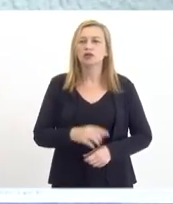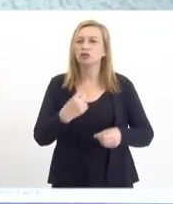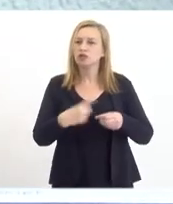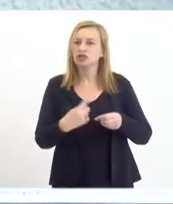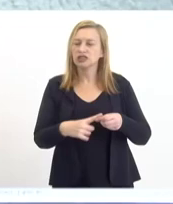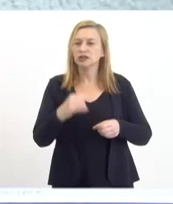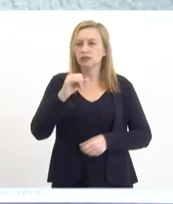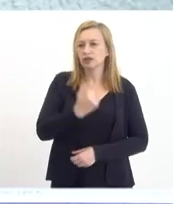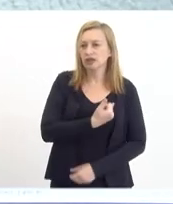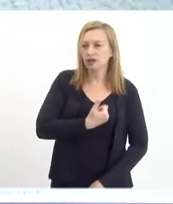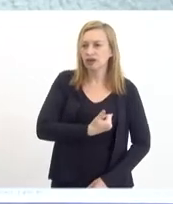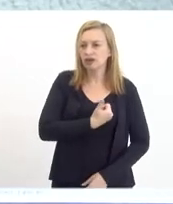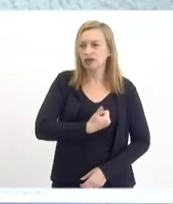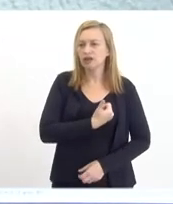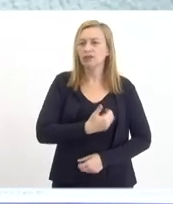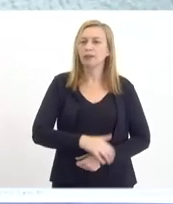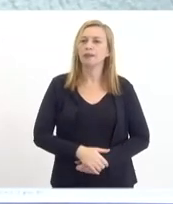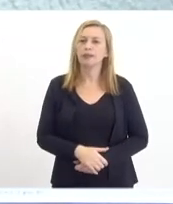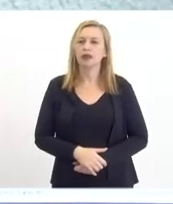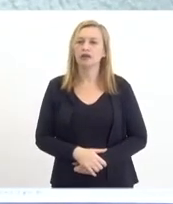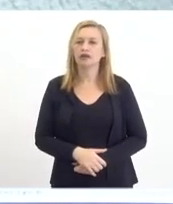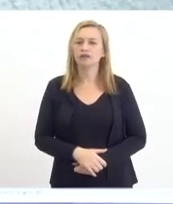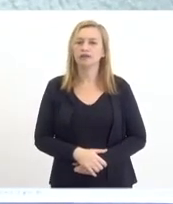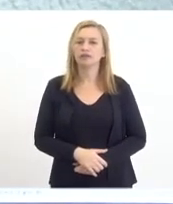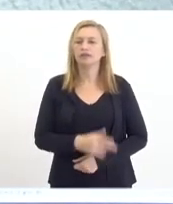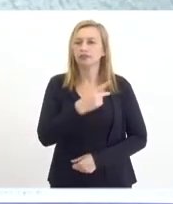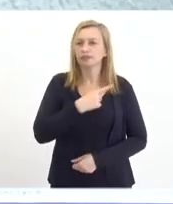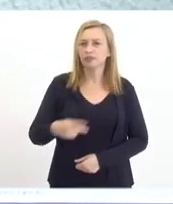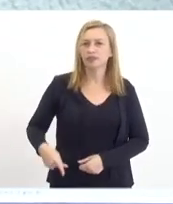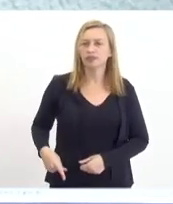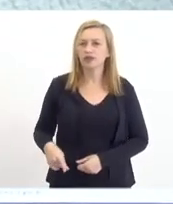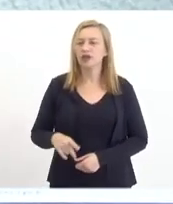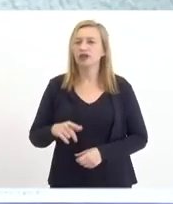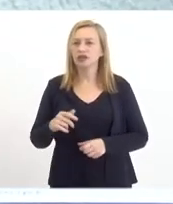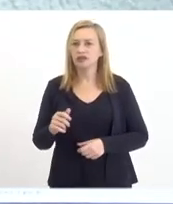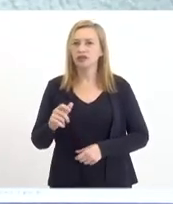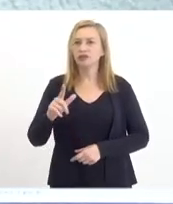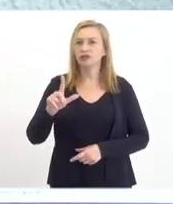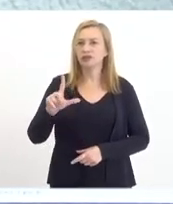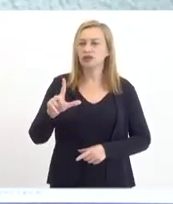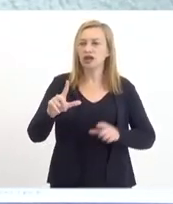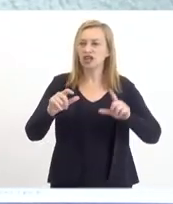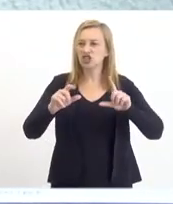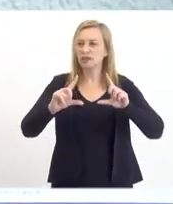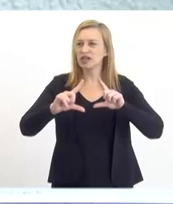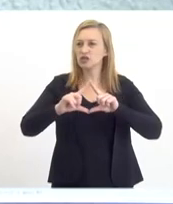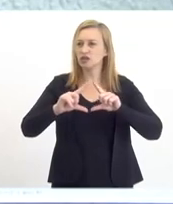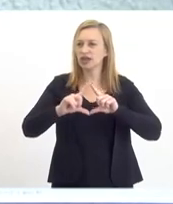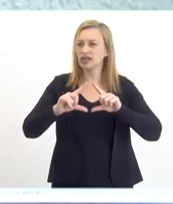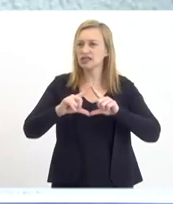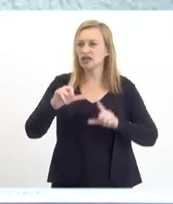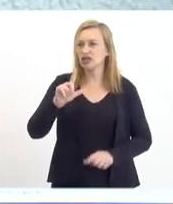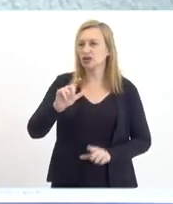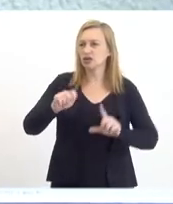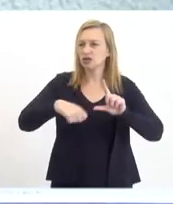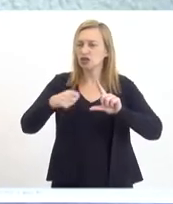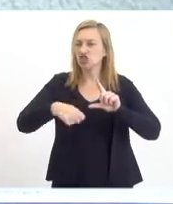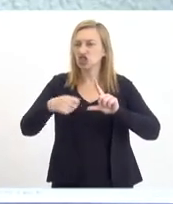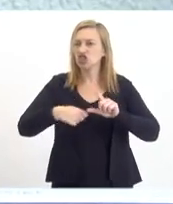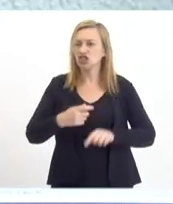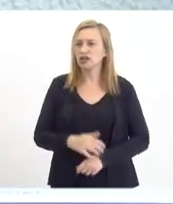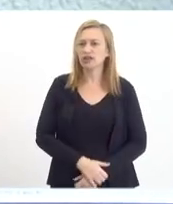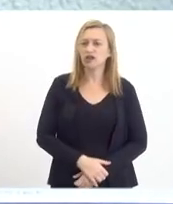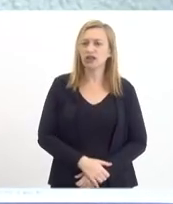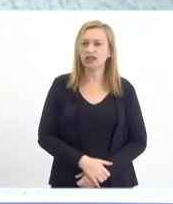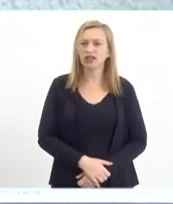Itaguaí, saudar o presidente da Loja Maçônica Fraternidade de Luz, Vicente Aurélio, nosso irmão,